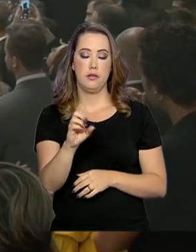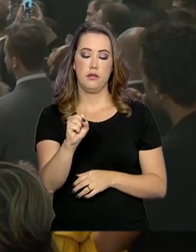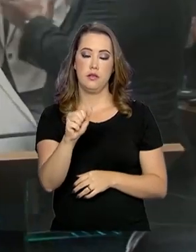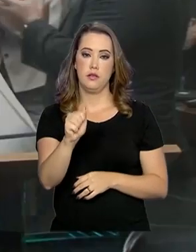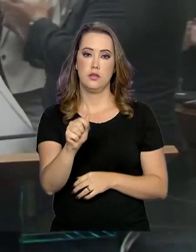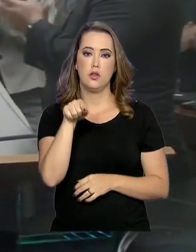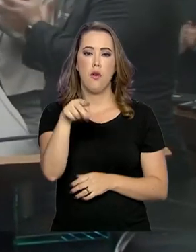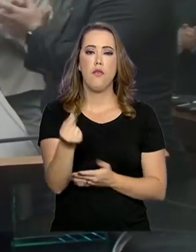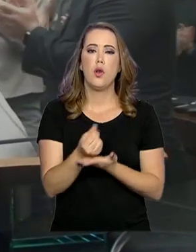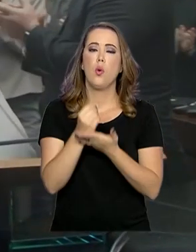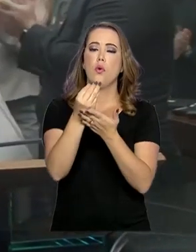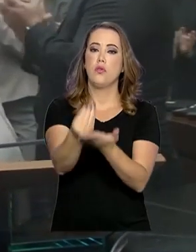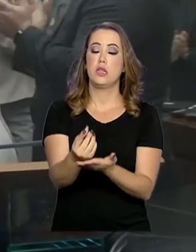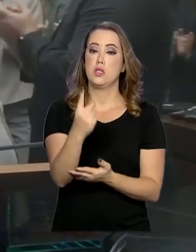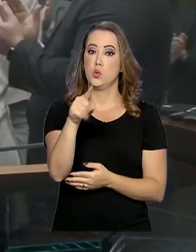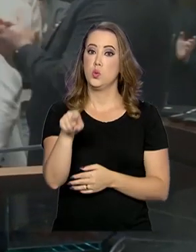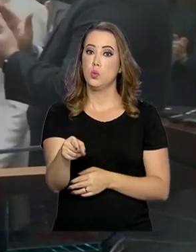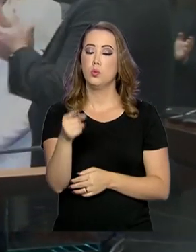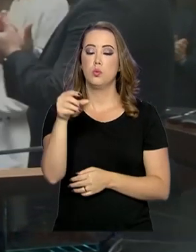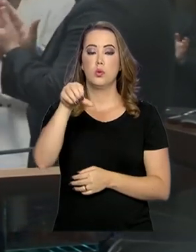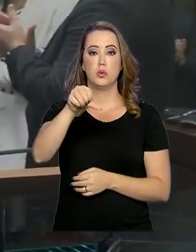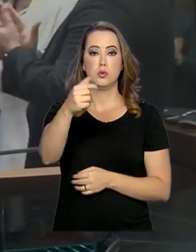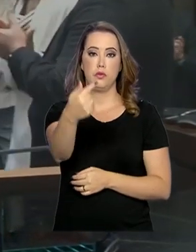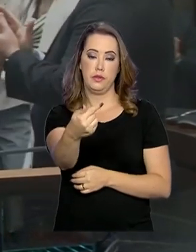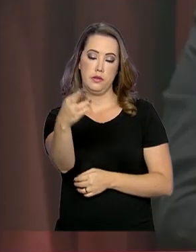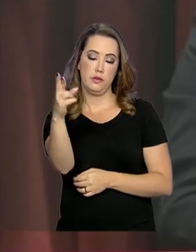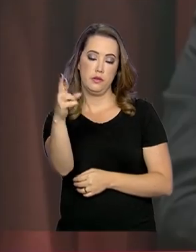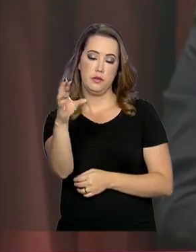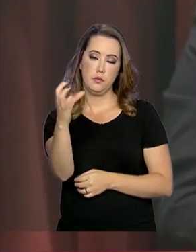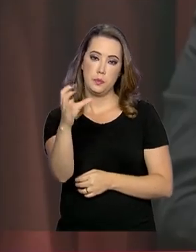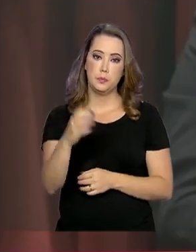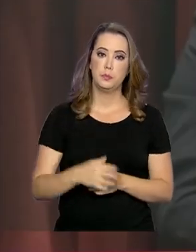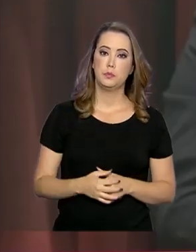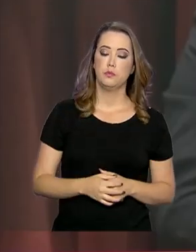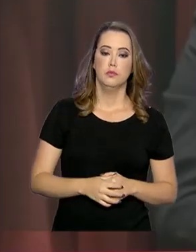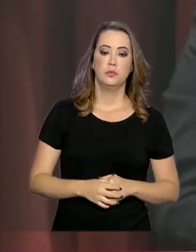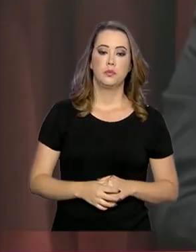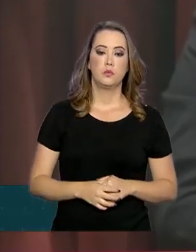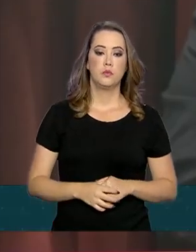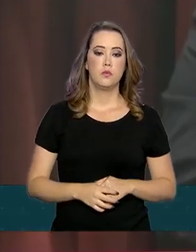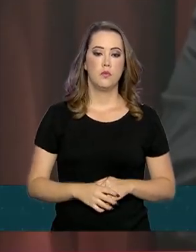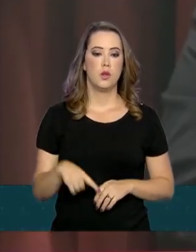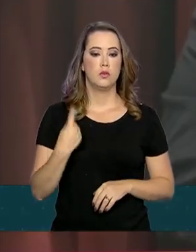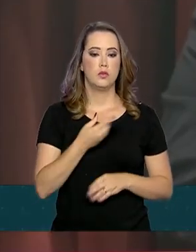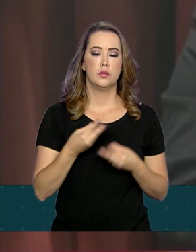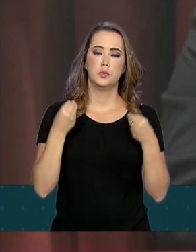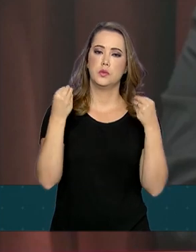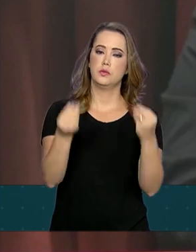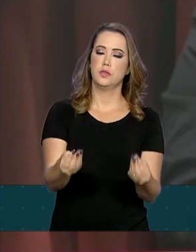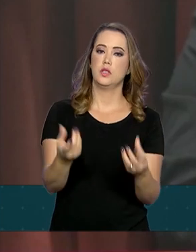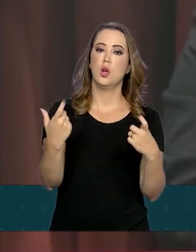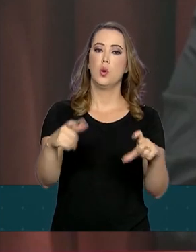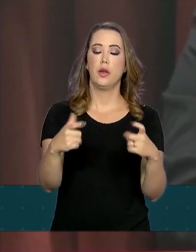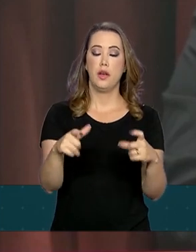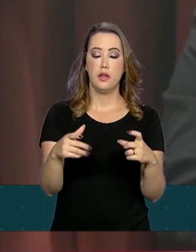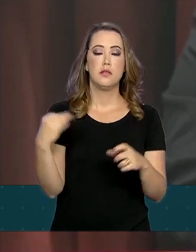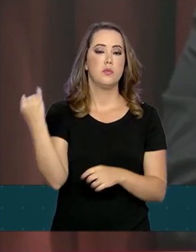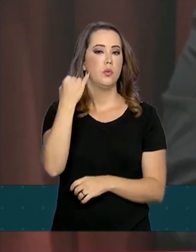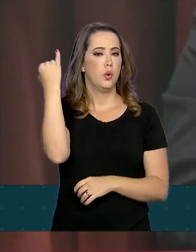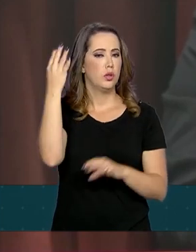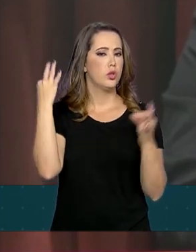básica de pedágio, R$,97. Nós vamos atender regiões turísticas, praias importantes,